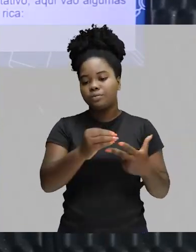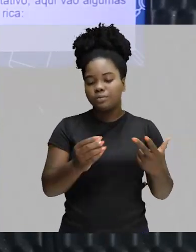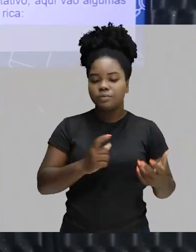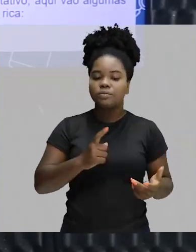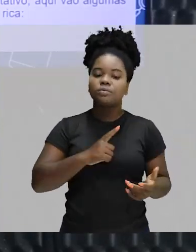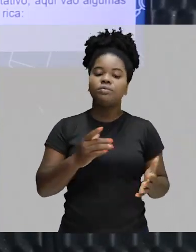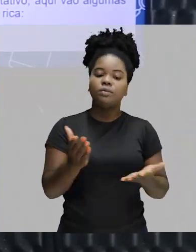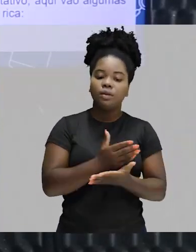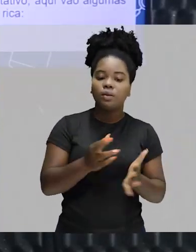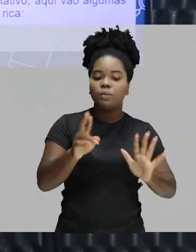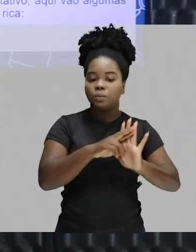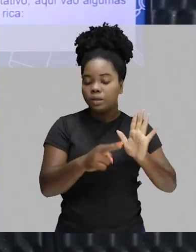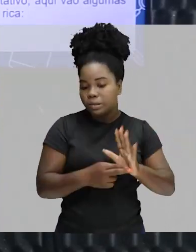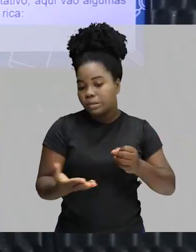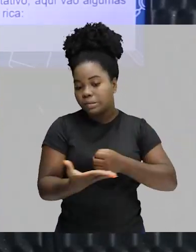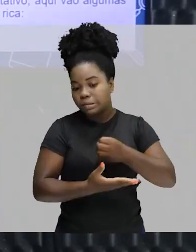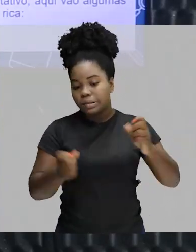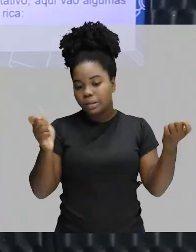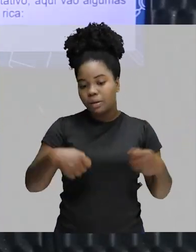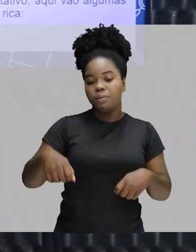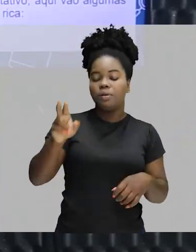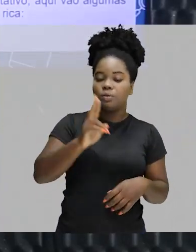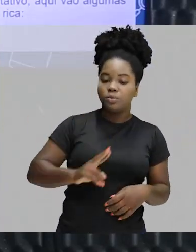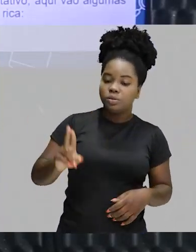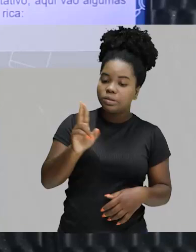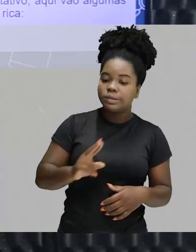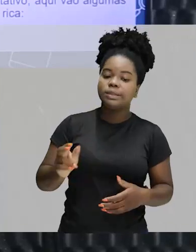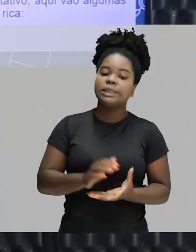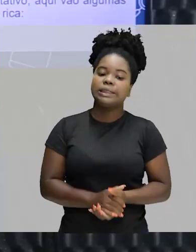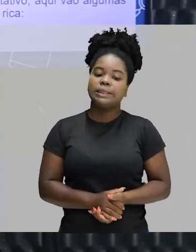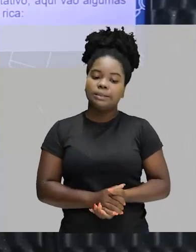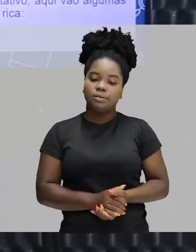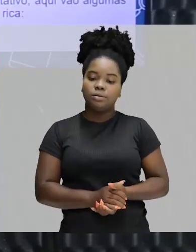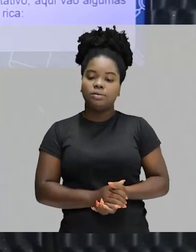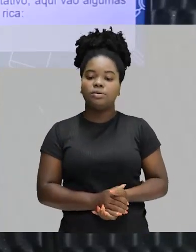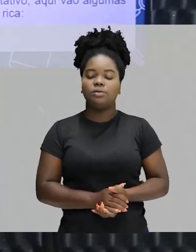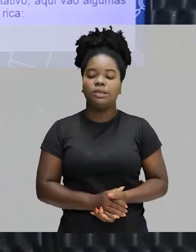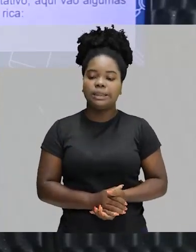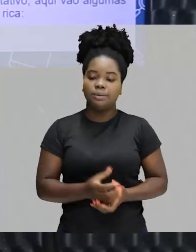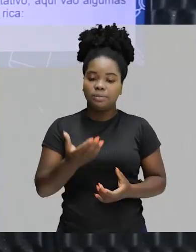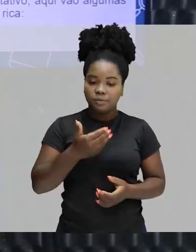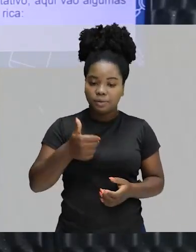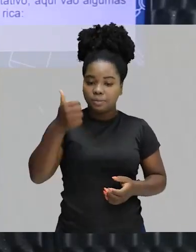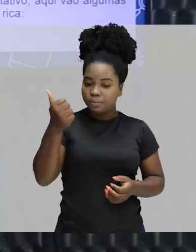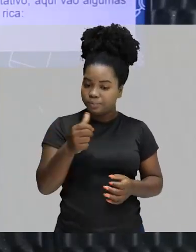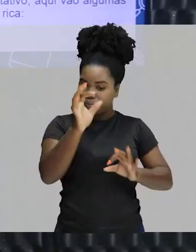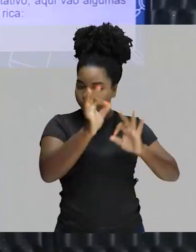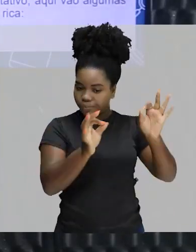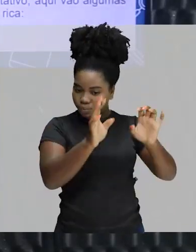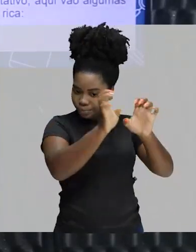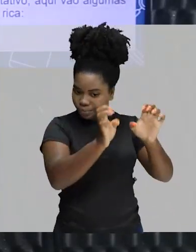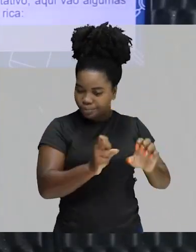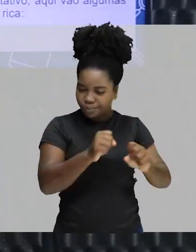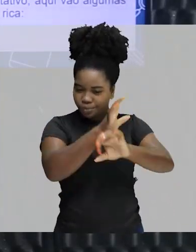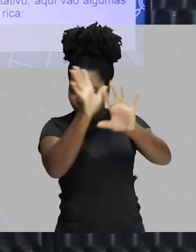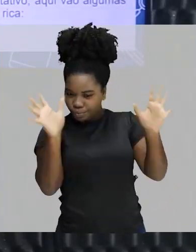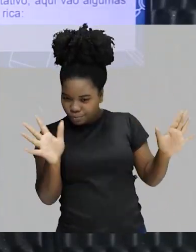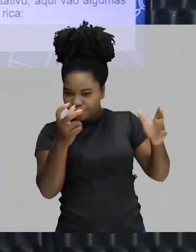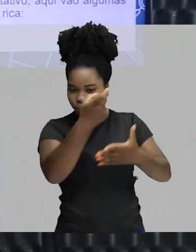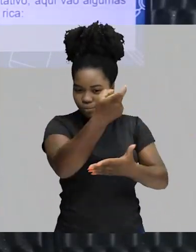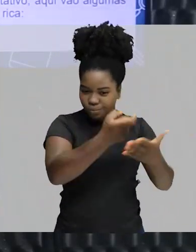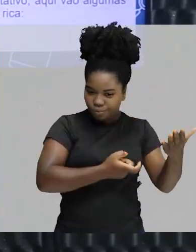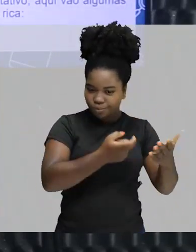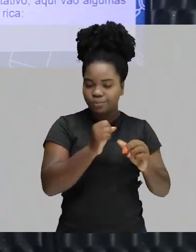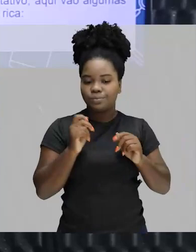básicas aí que a gente pode estar utilizando para utilizar da maneira mais adequada. Para ficar de uma maneira mais clara e mais